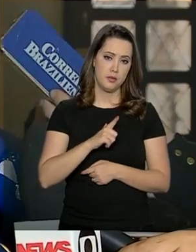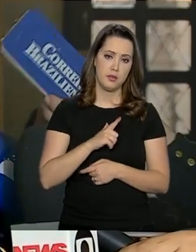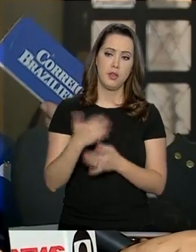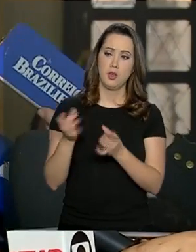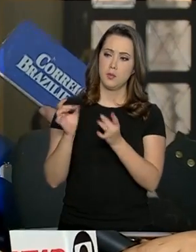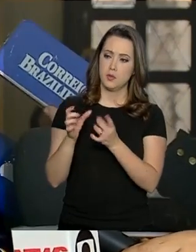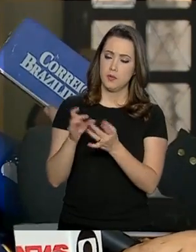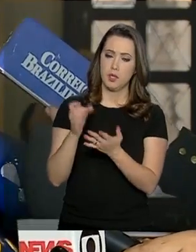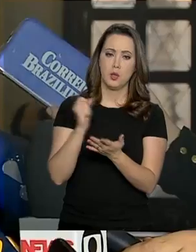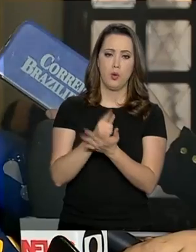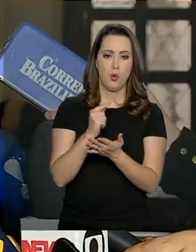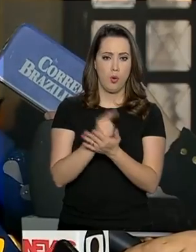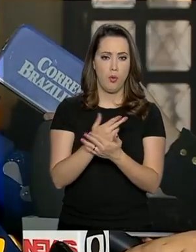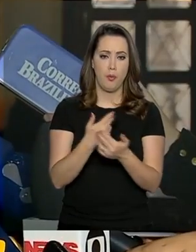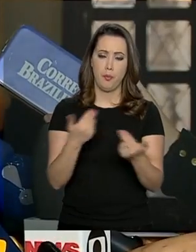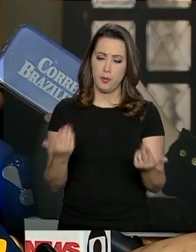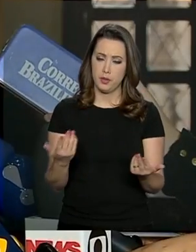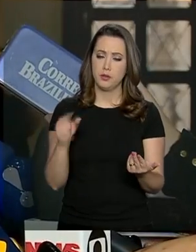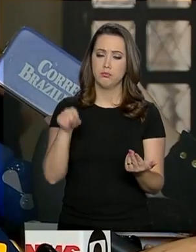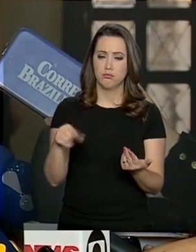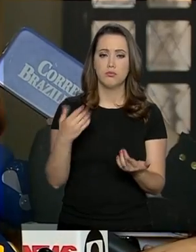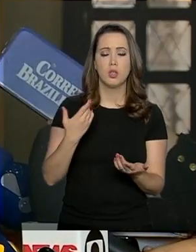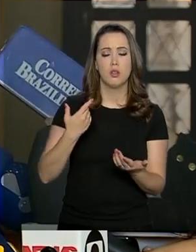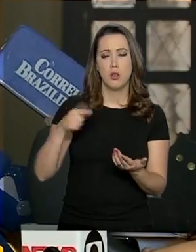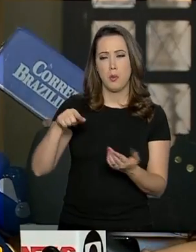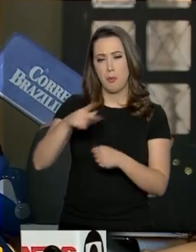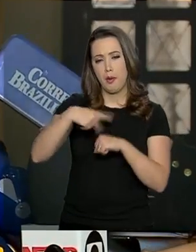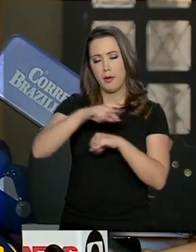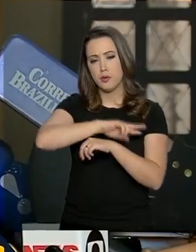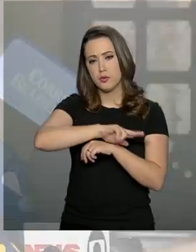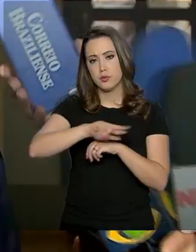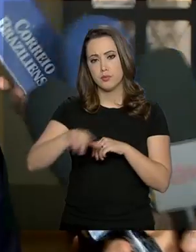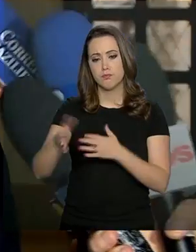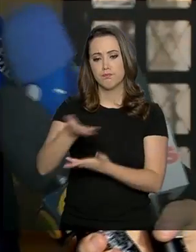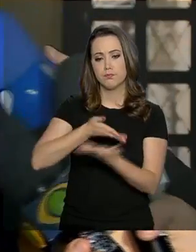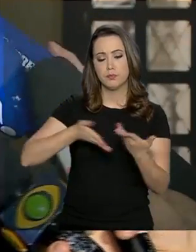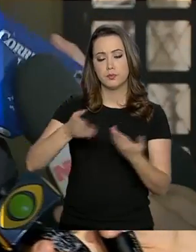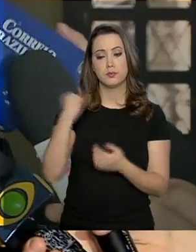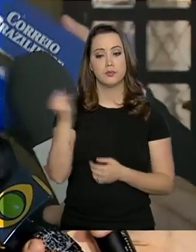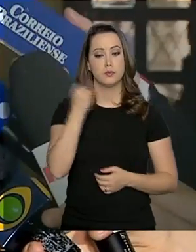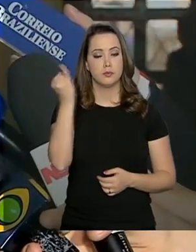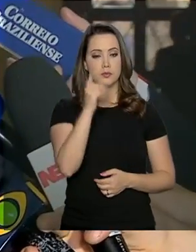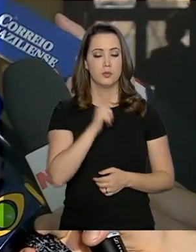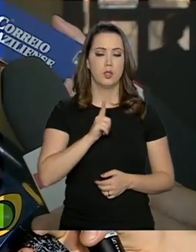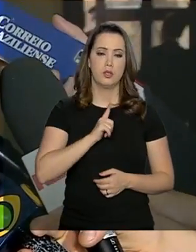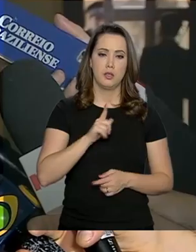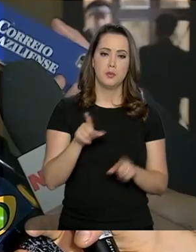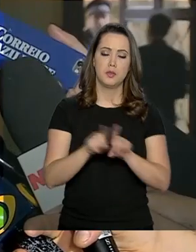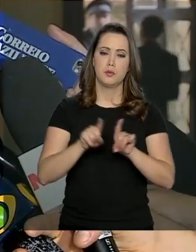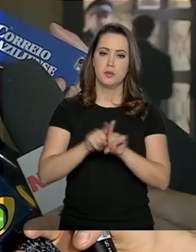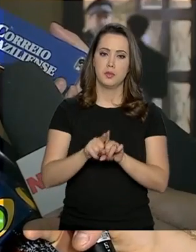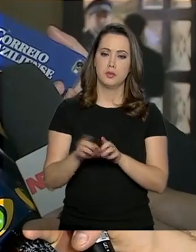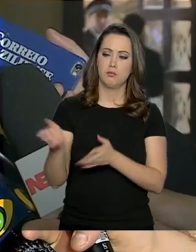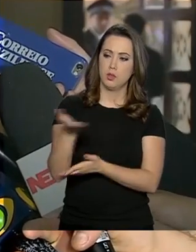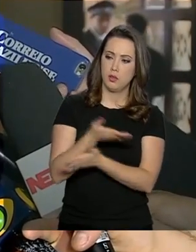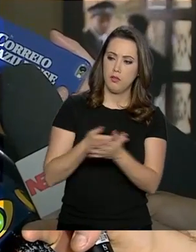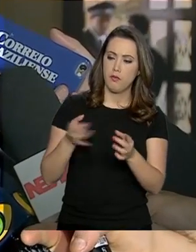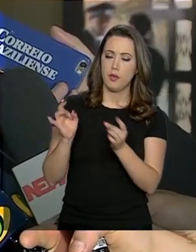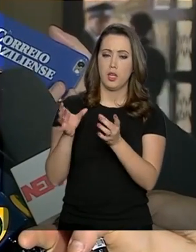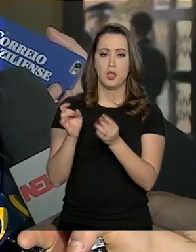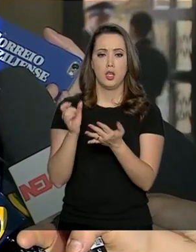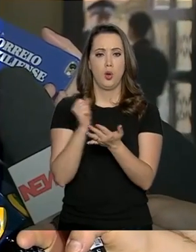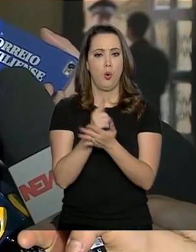comércio. Ademais da diplomática, por óbvio, relações de comércio que são muito intensas. É muito importante que nós tenhamos relações comerciais